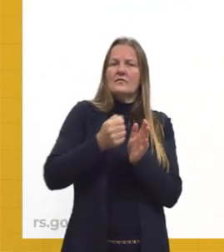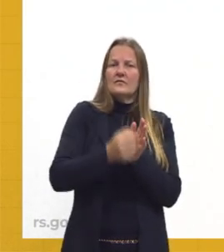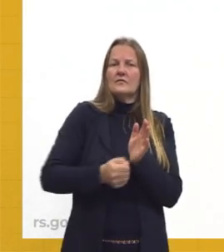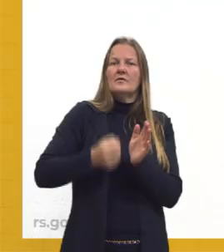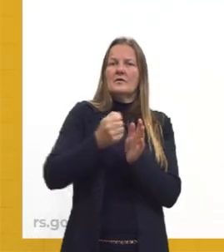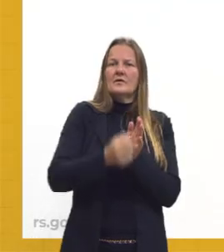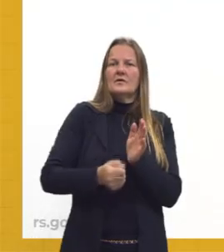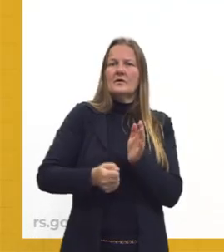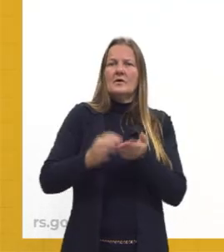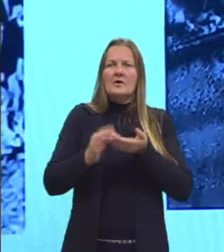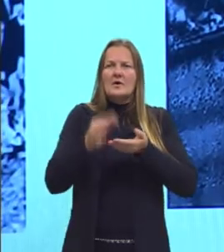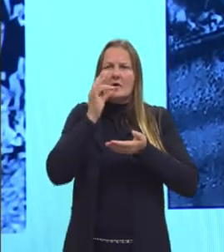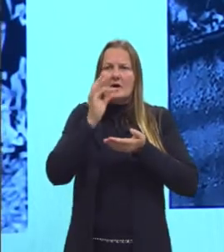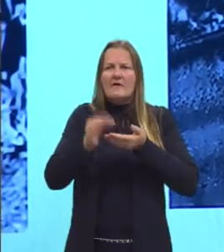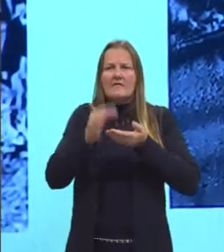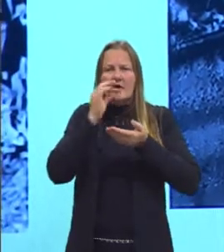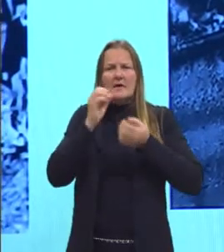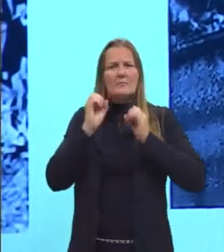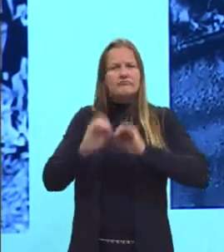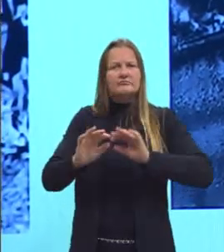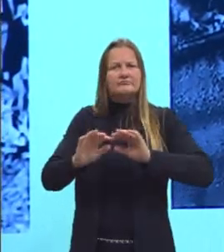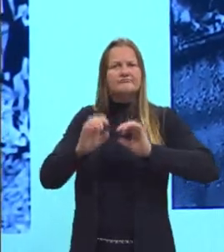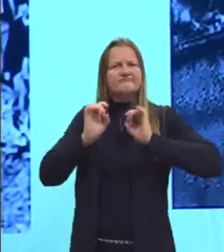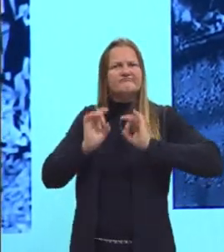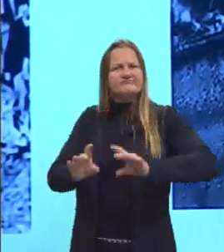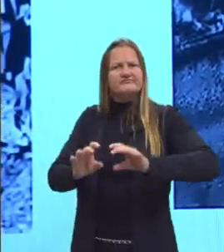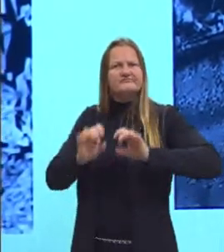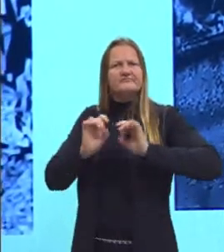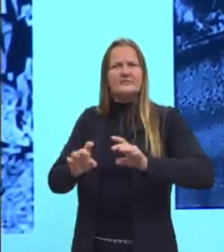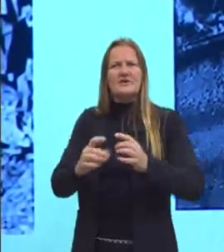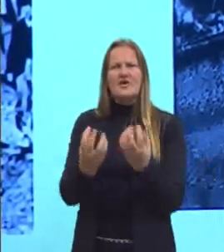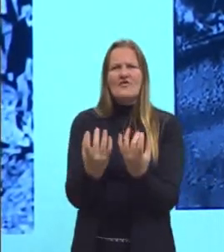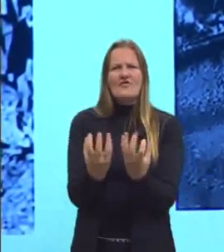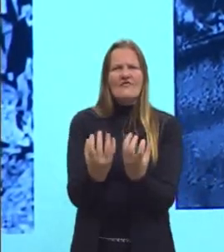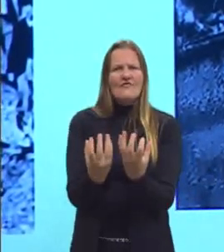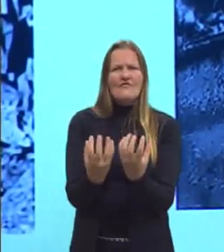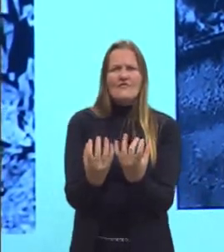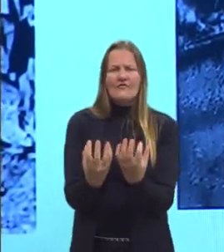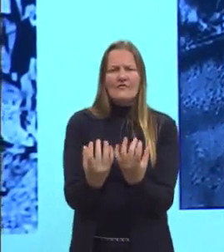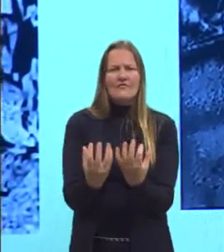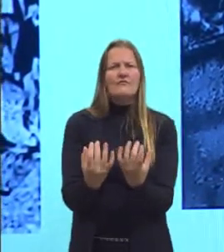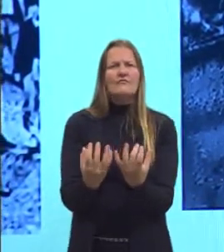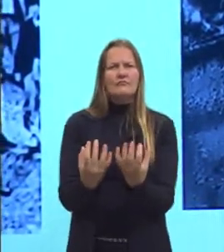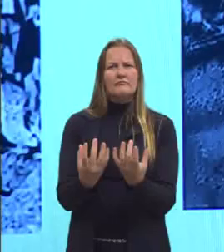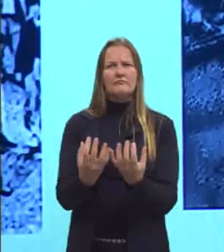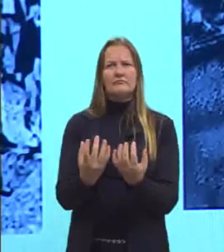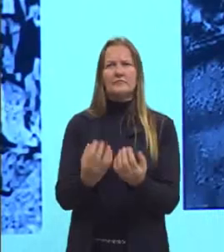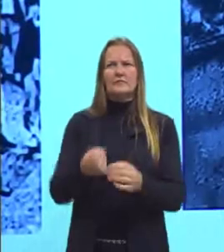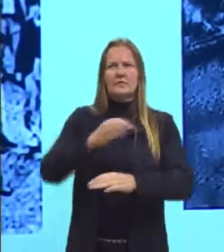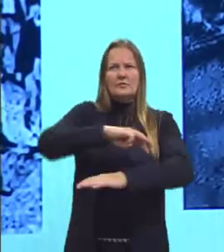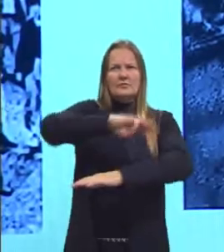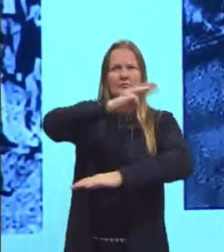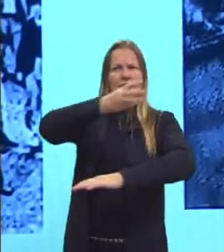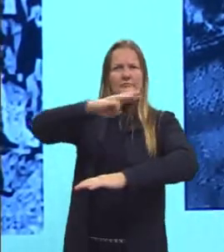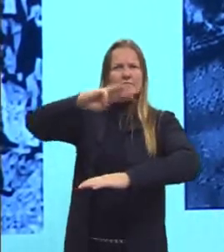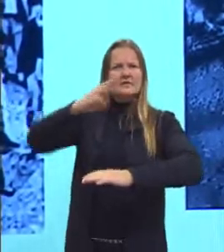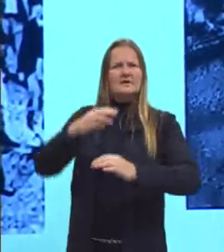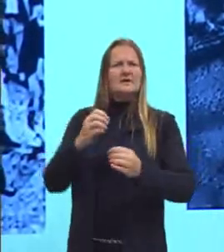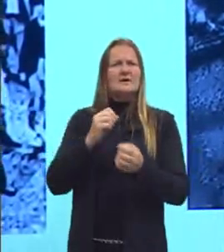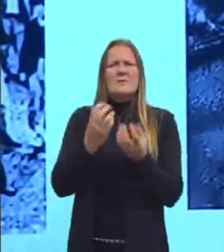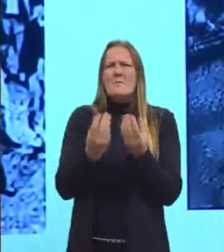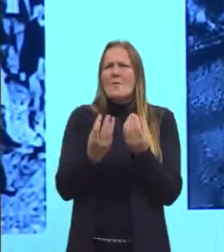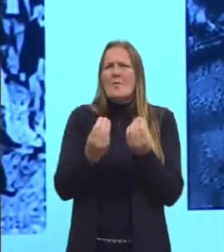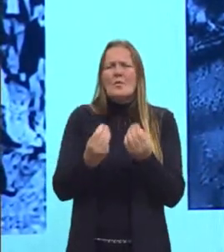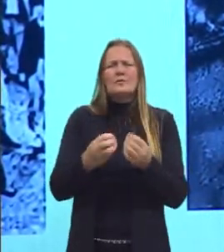o café e tocou fogo. Olha só como é que é uma foto, né, do morro ali perto, mostra, olha a quantidade